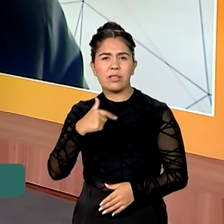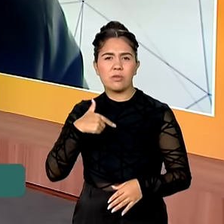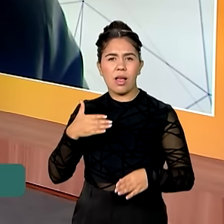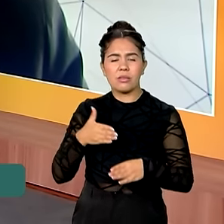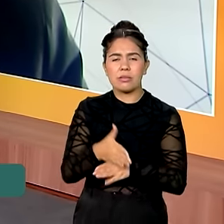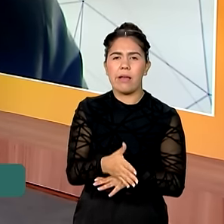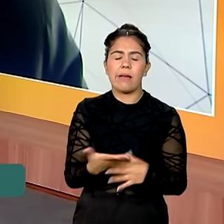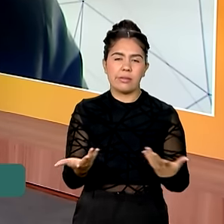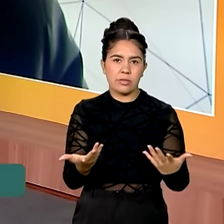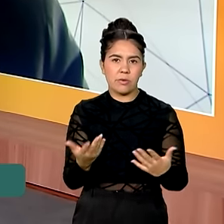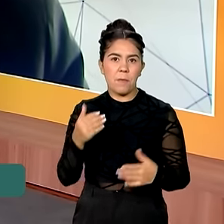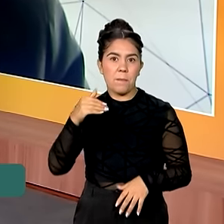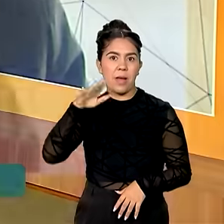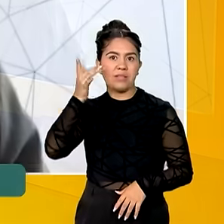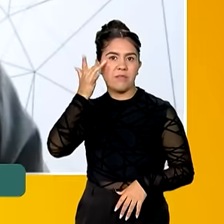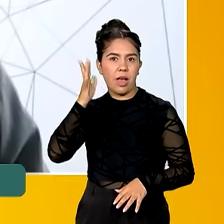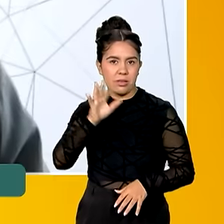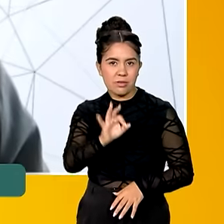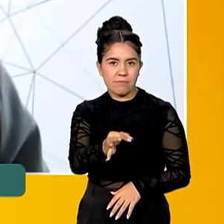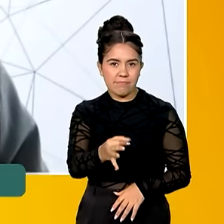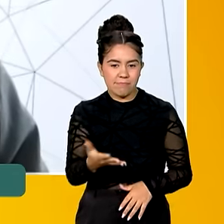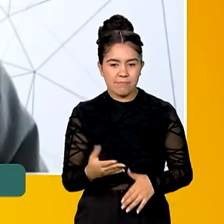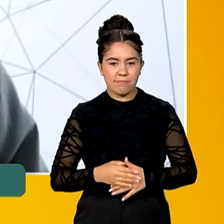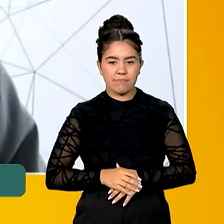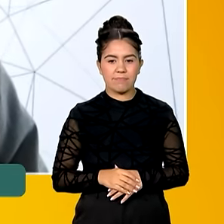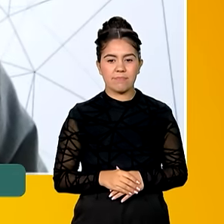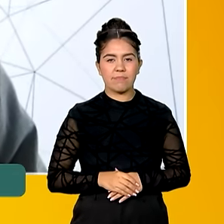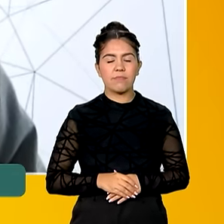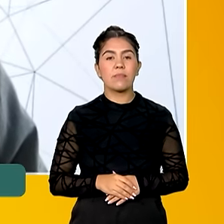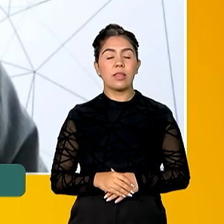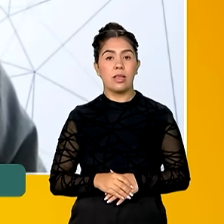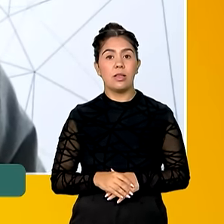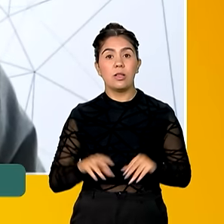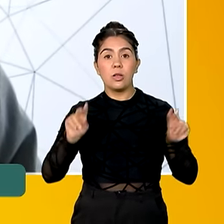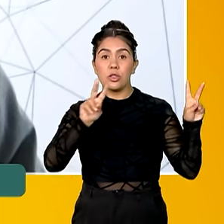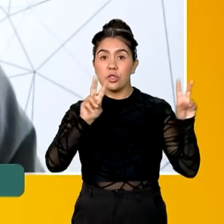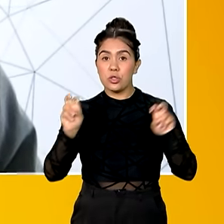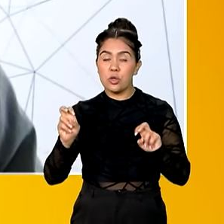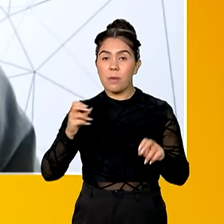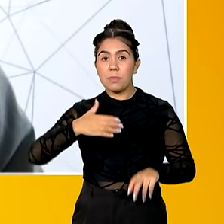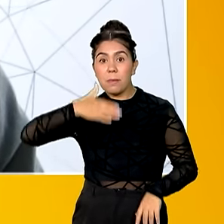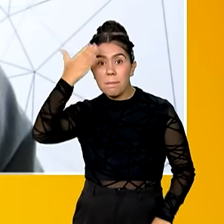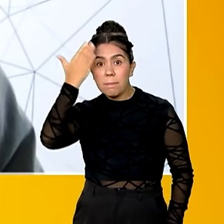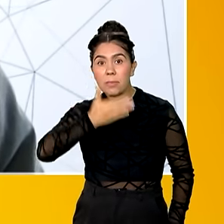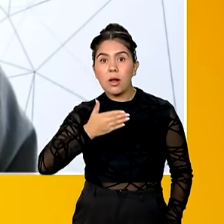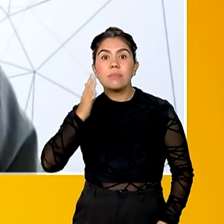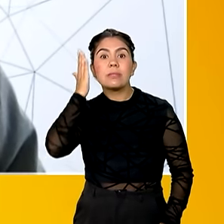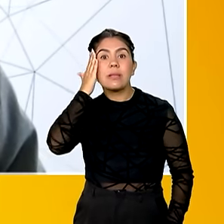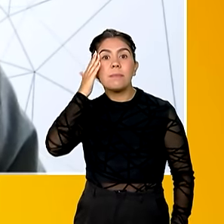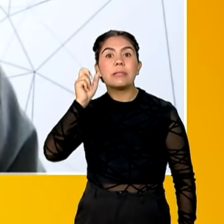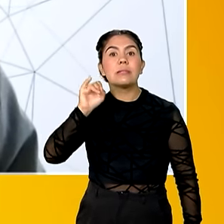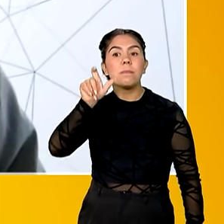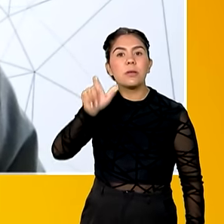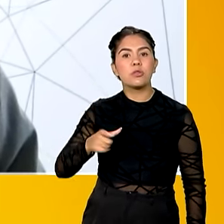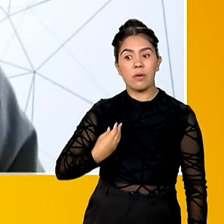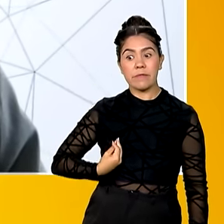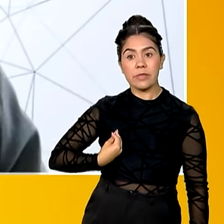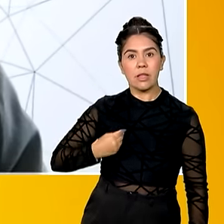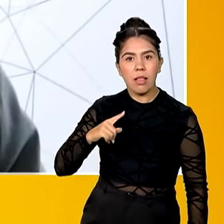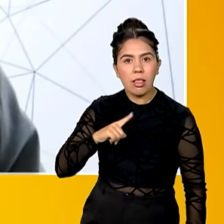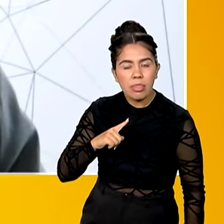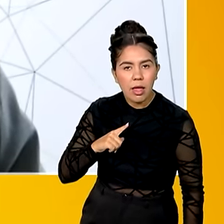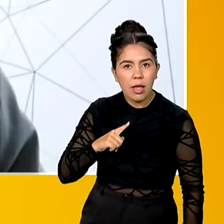sobre essa ferramenta, diretor. A prova de vida, ela é um dos serviços que, historicamente, o cidadão precisa